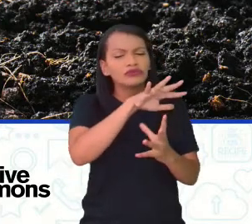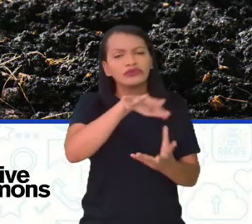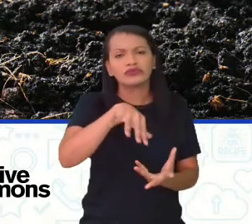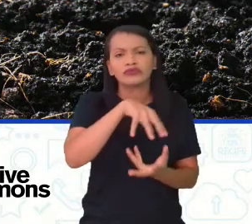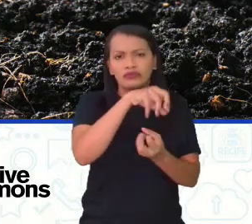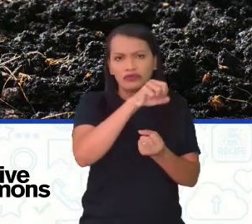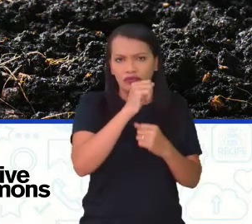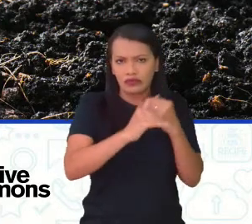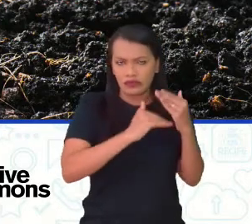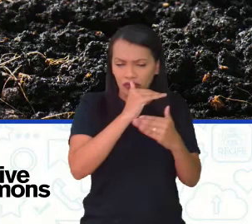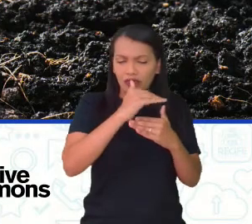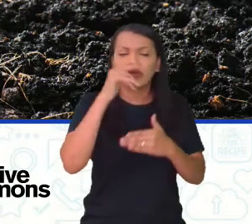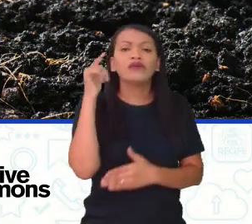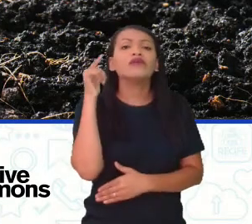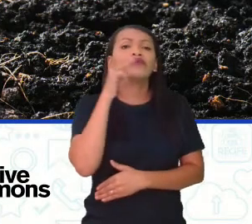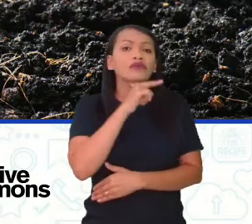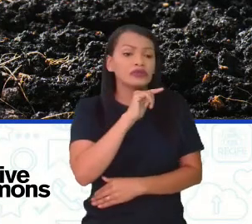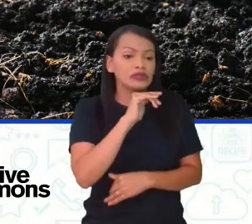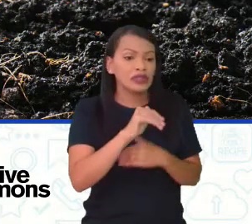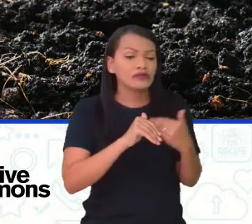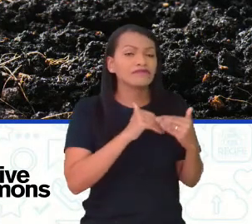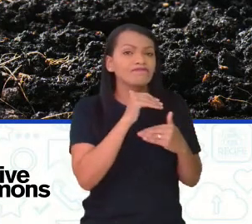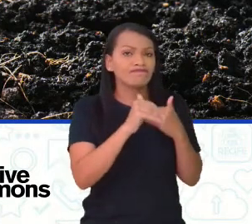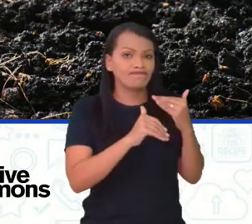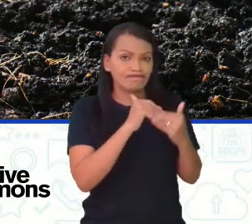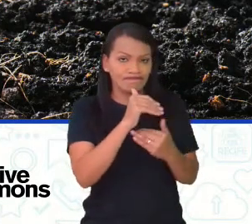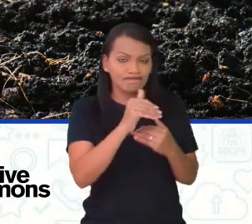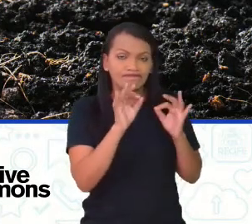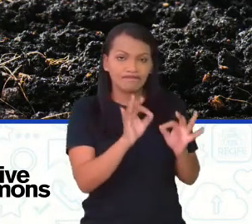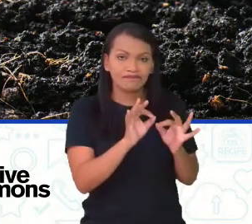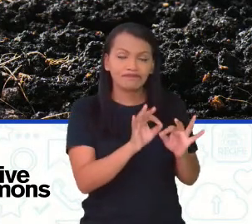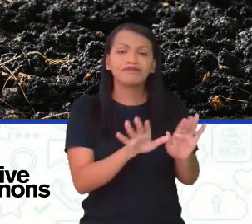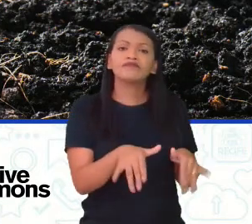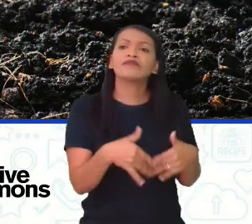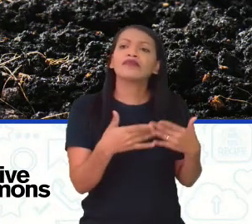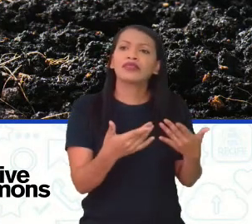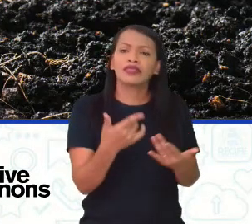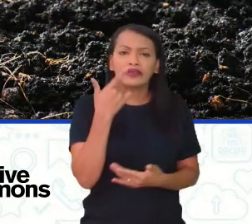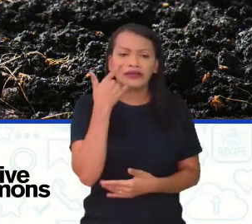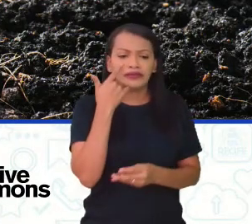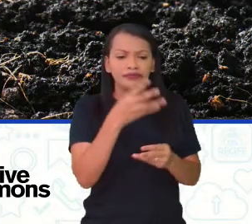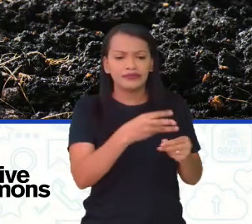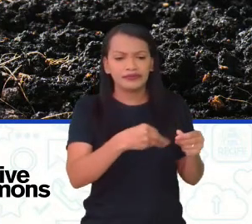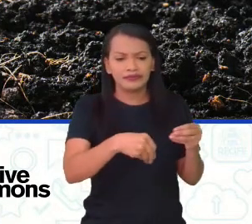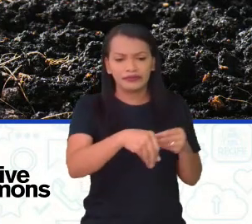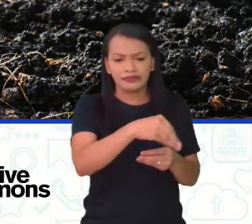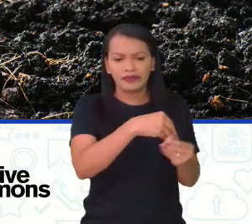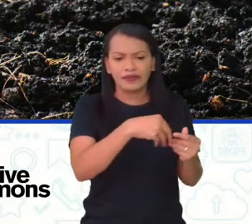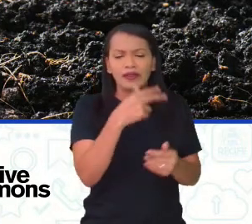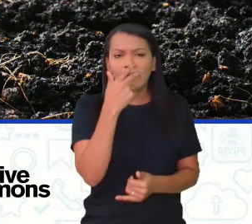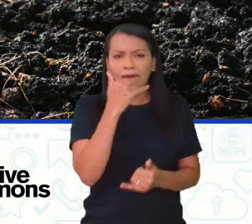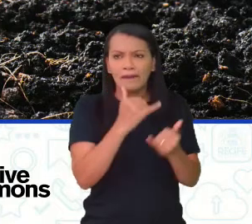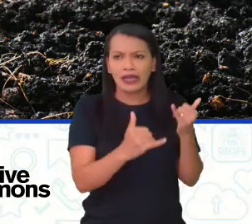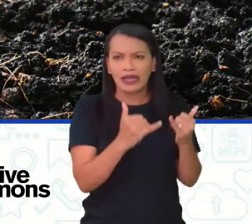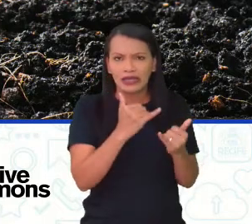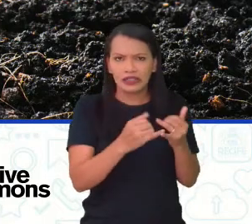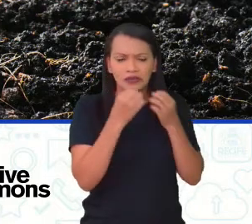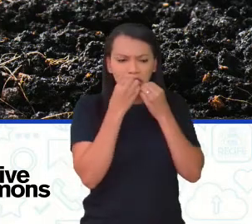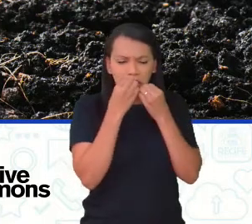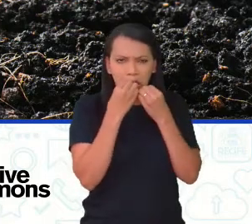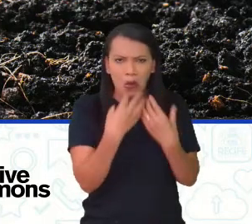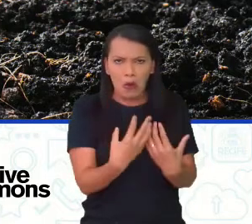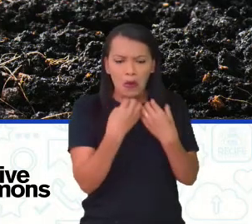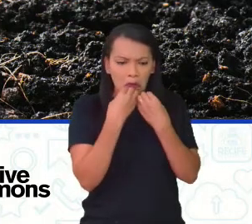sustentável, a gente consegue avançar nessa situação aí. E essa terra aí está me parecendo bem fértil, viu?